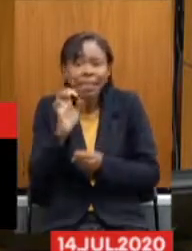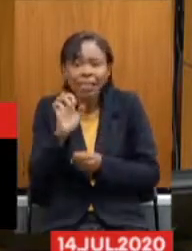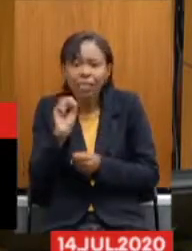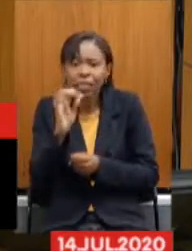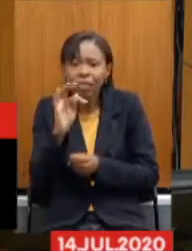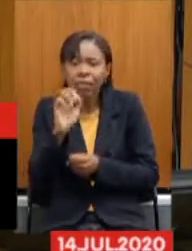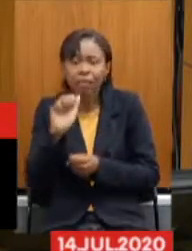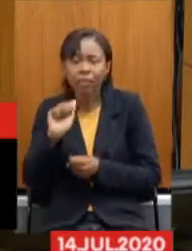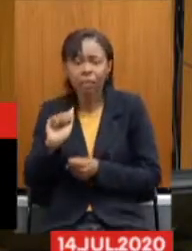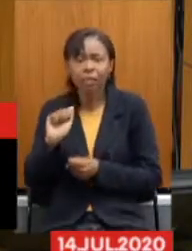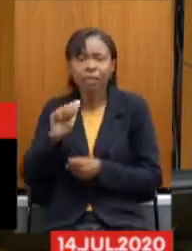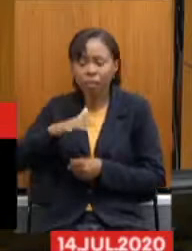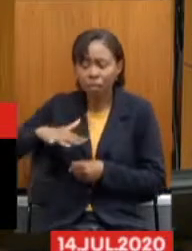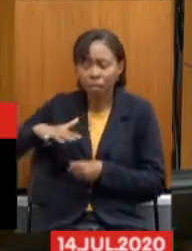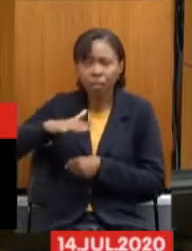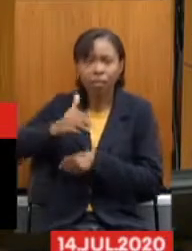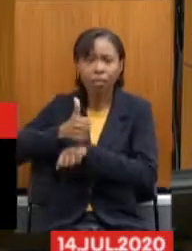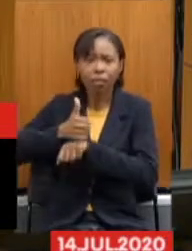está oferecendo para nós.